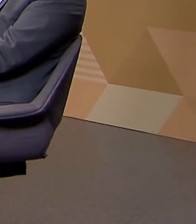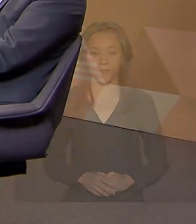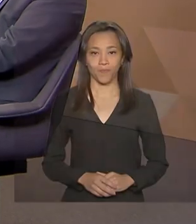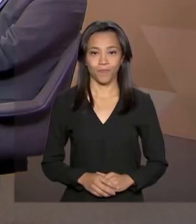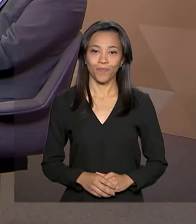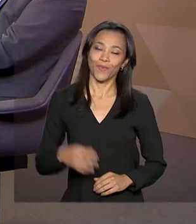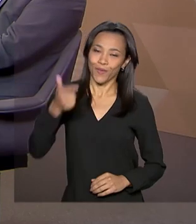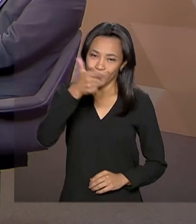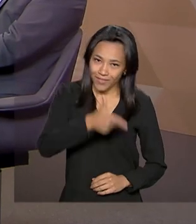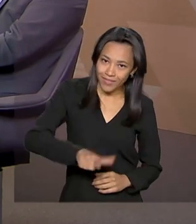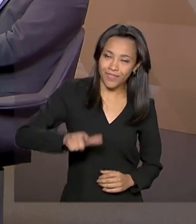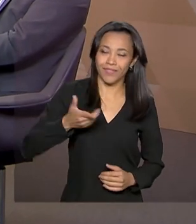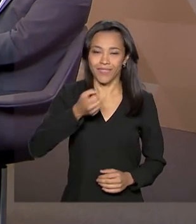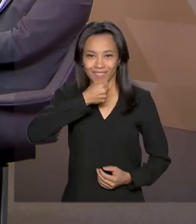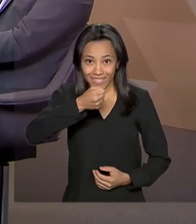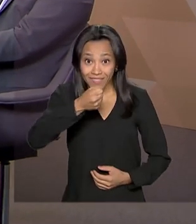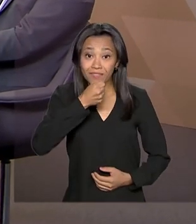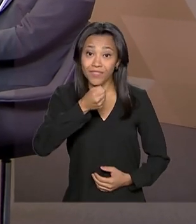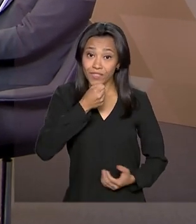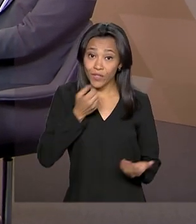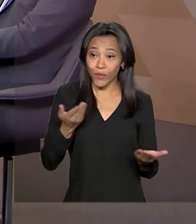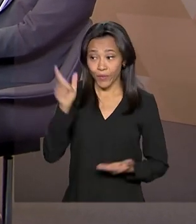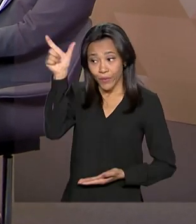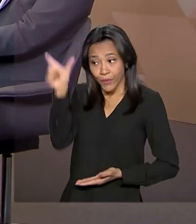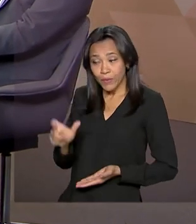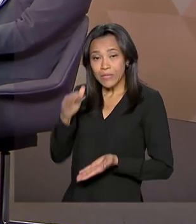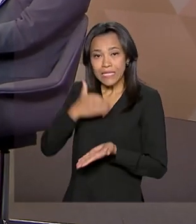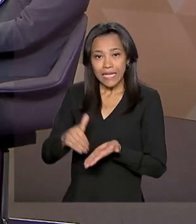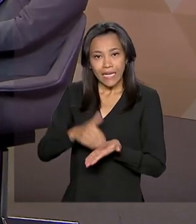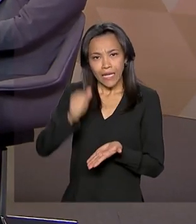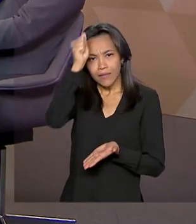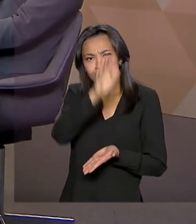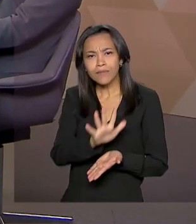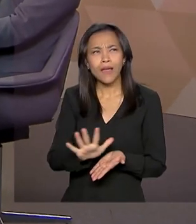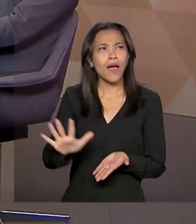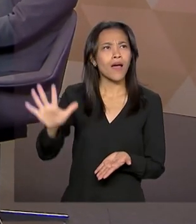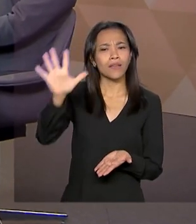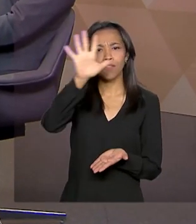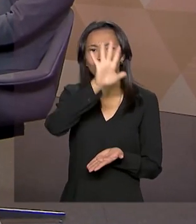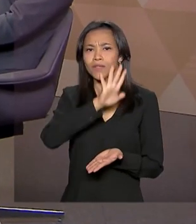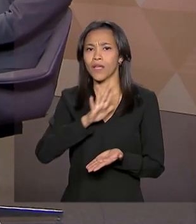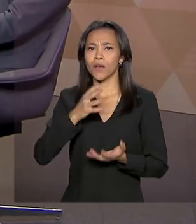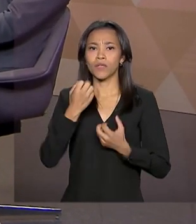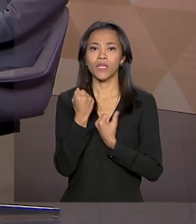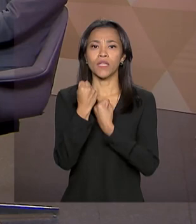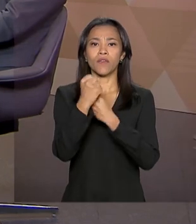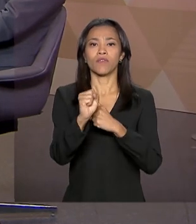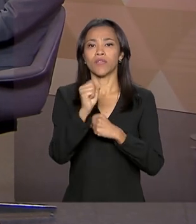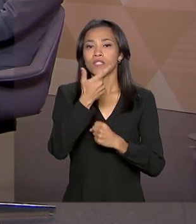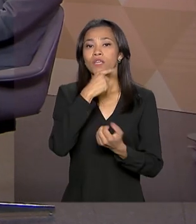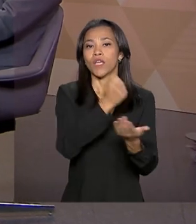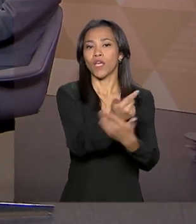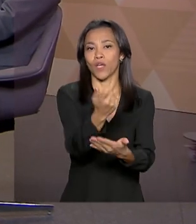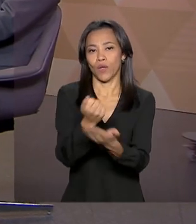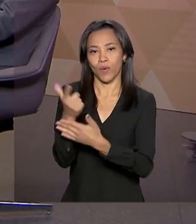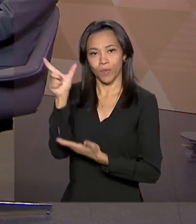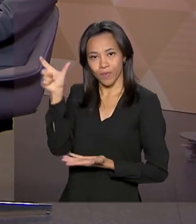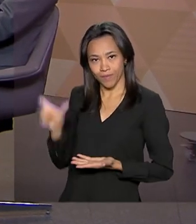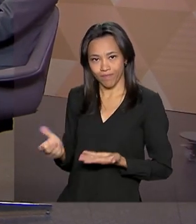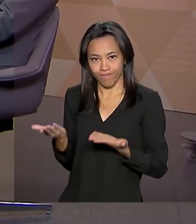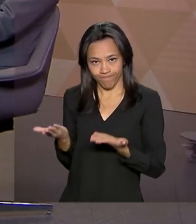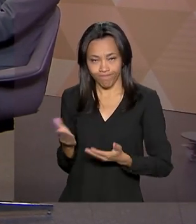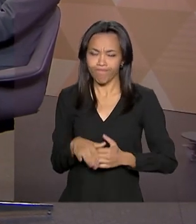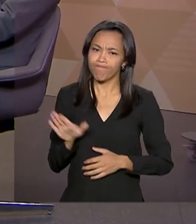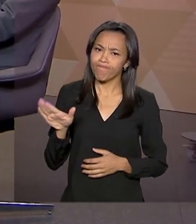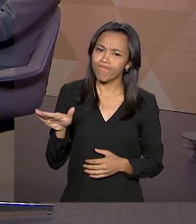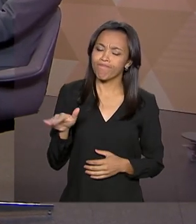De volta com o Brasil em Pauta, hoje com o secretário nacional de defesa do consumidor, Luciano Chin. Secretário,